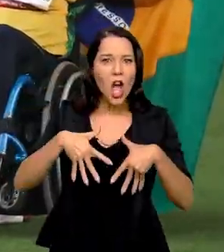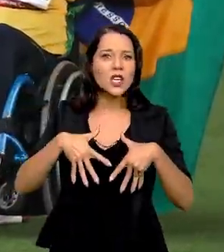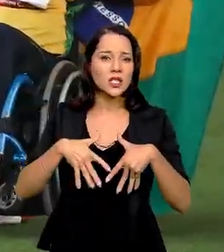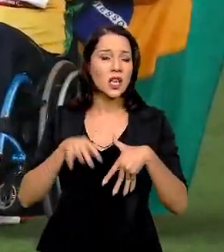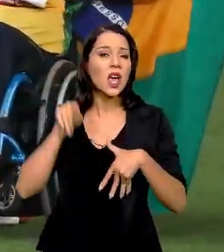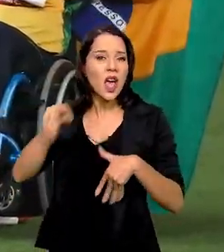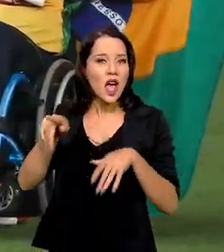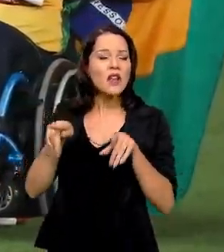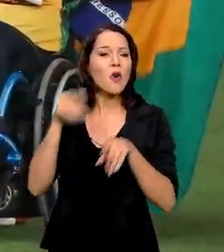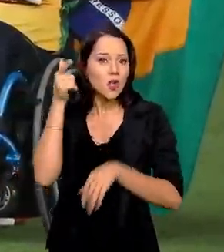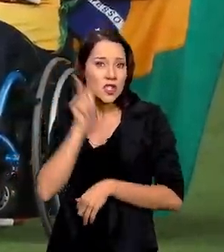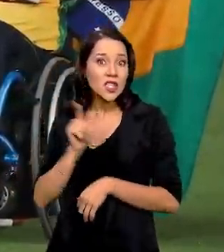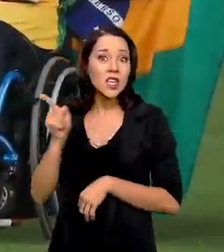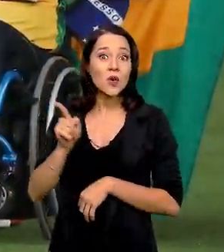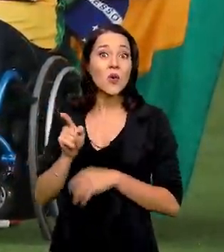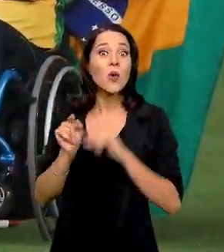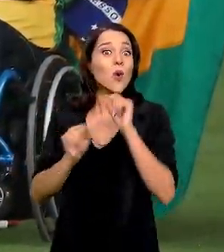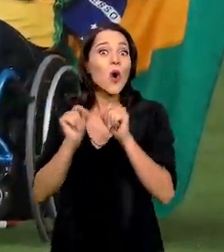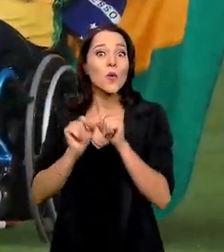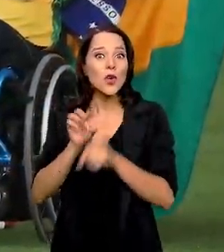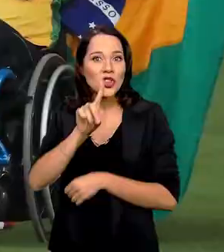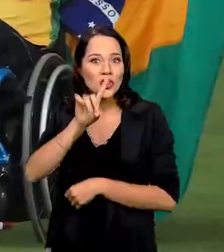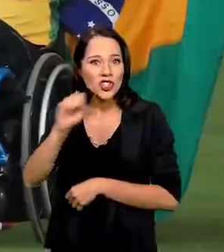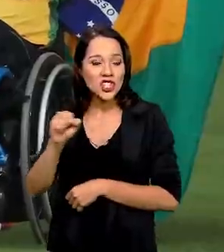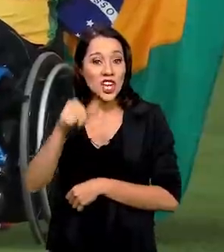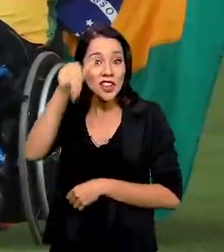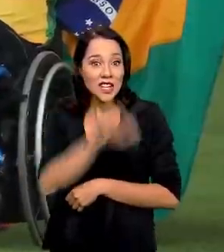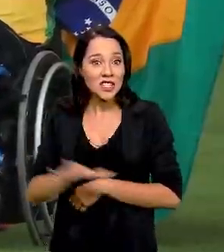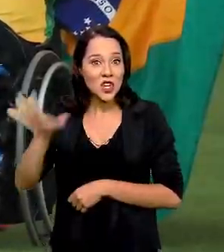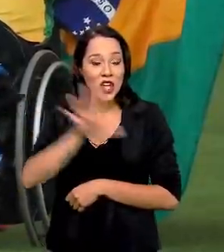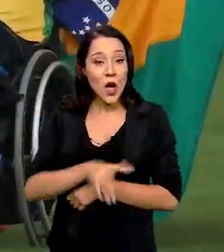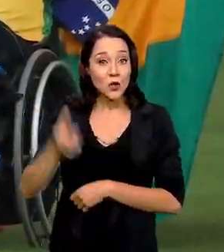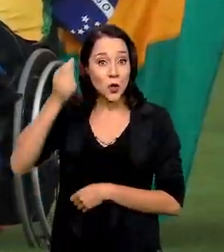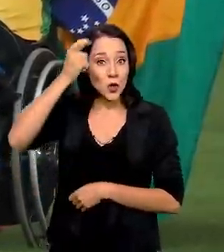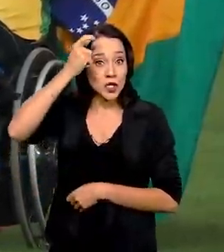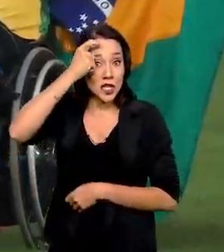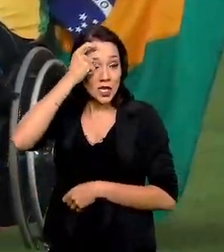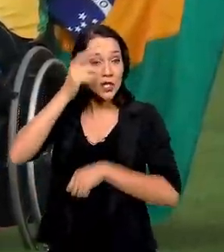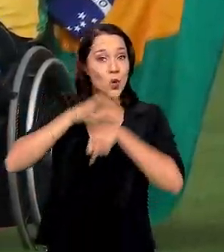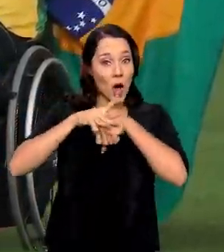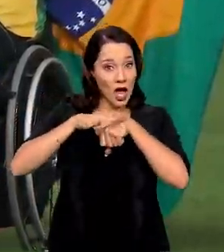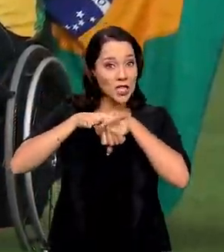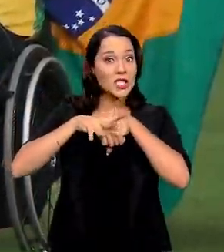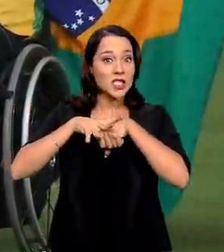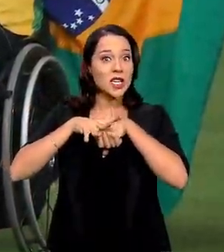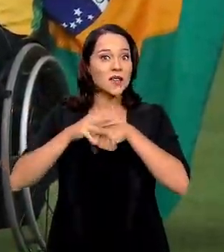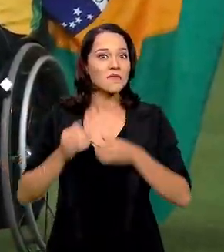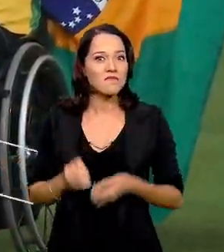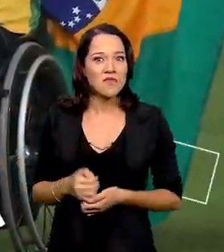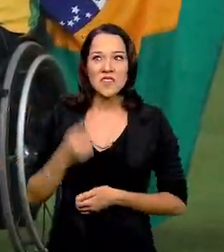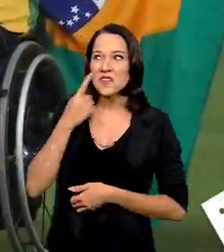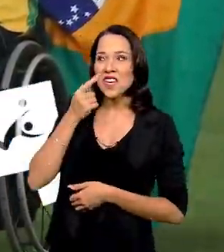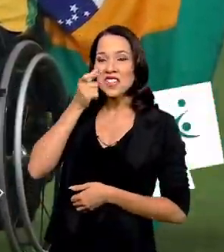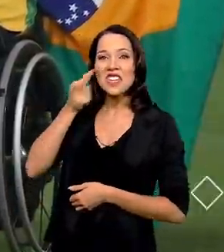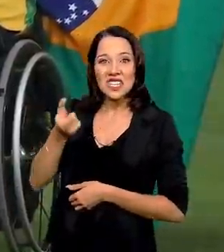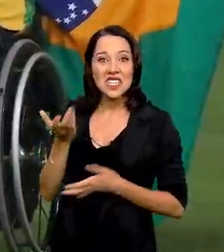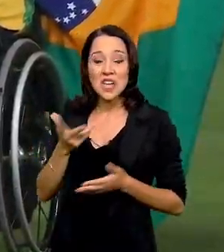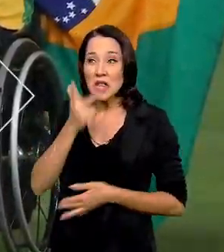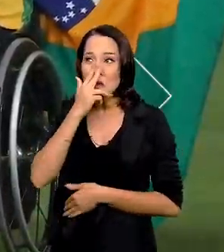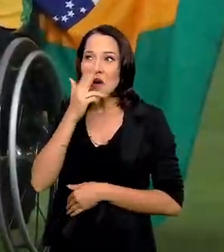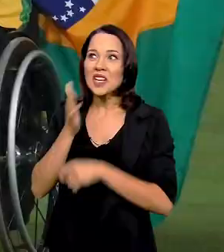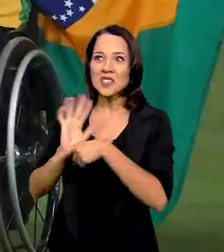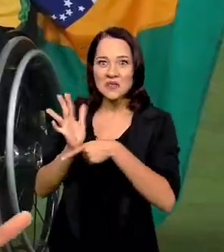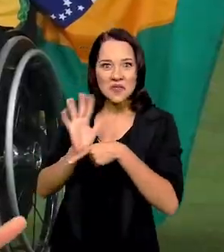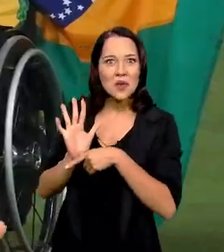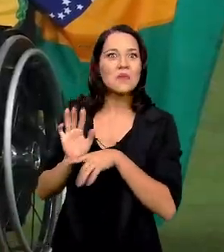esclerose múltipla, atingiu essa marca justamente no dia nacional de conscientização sobre a doença. Olha só